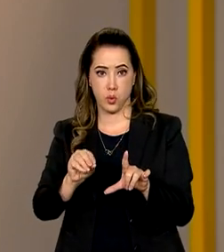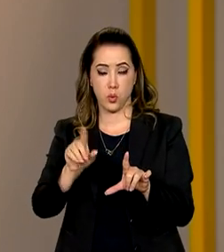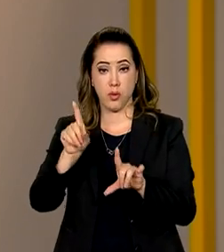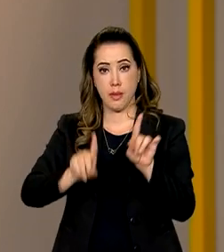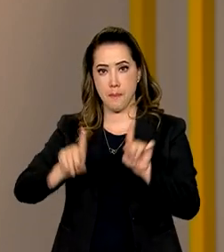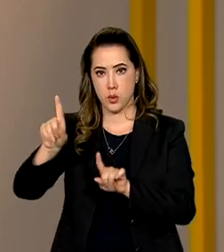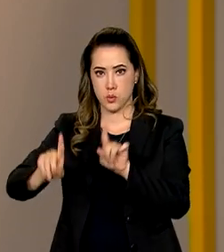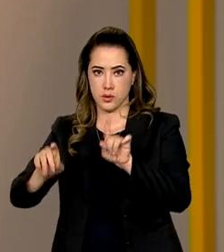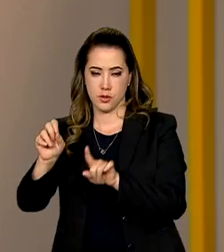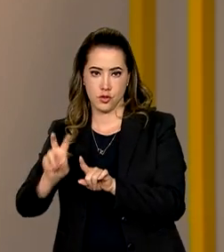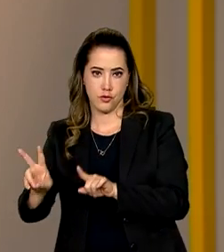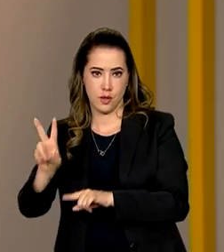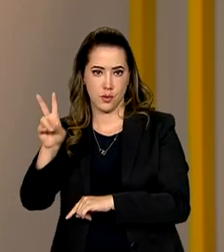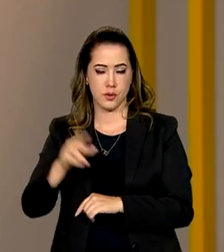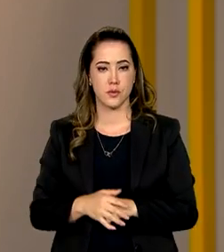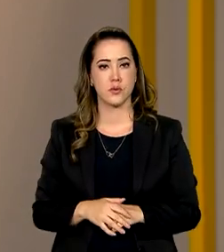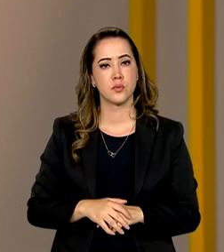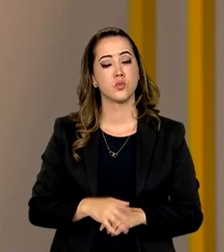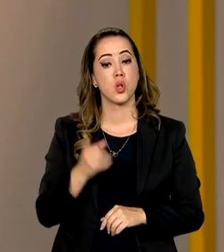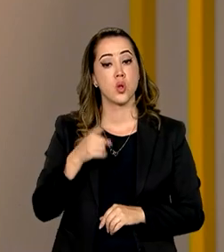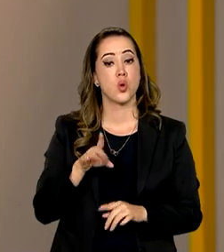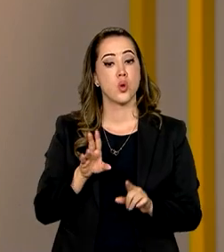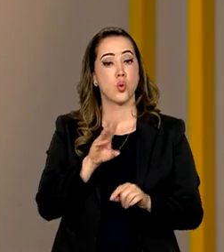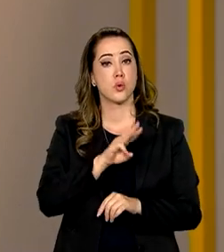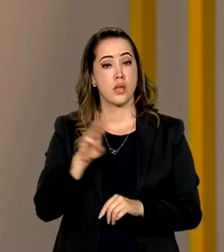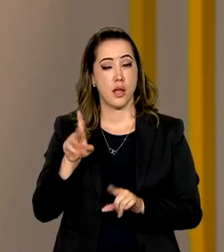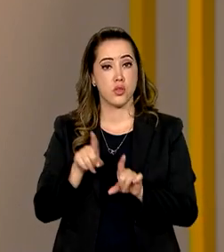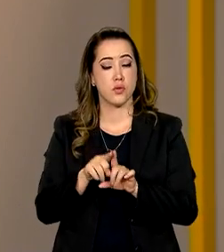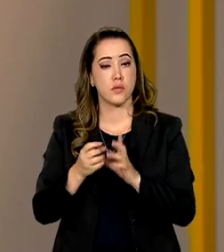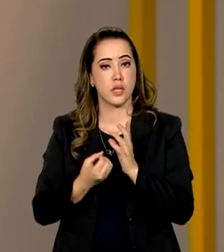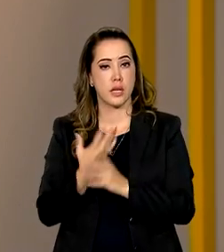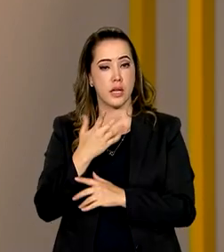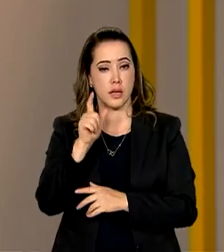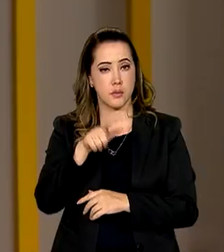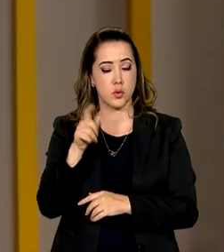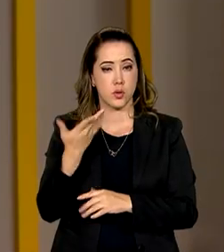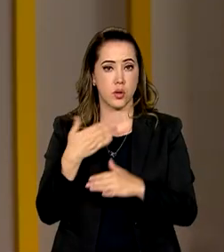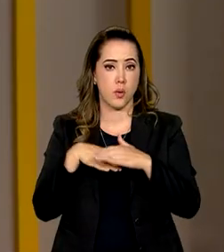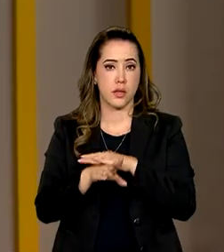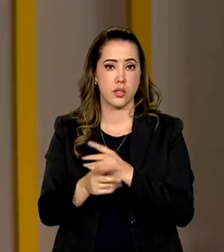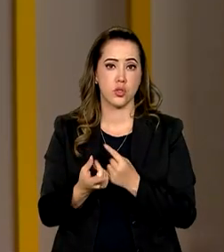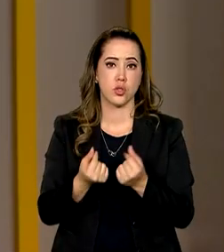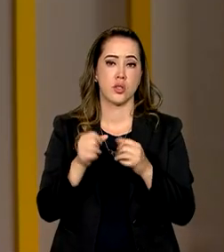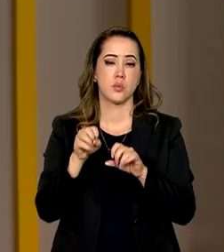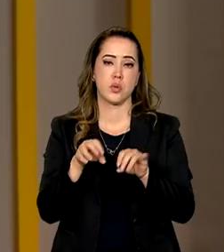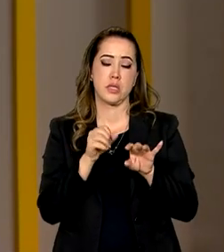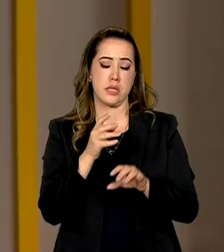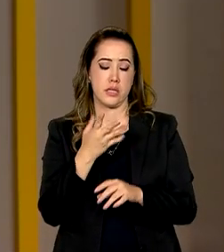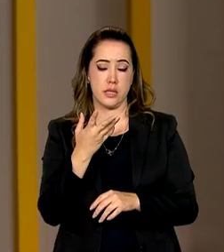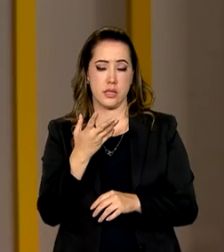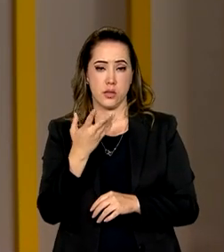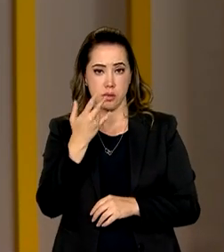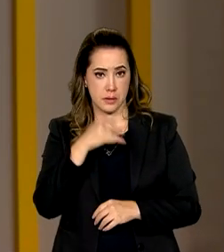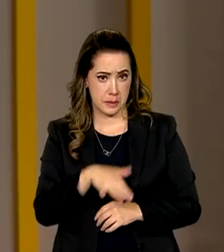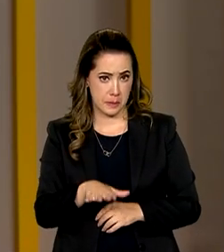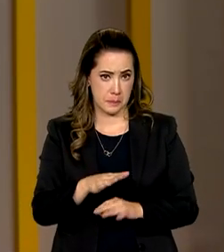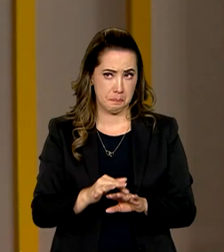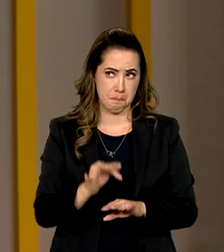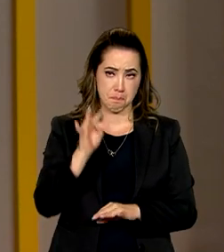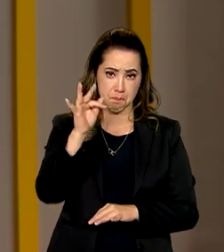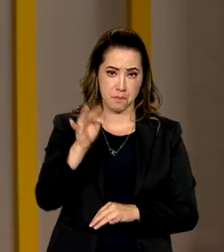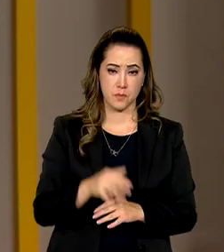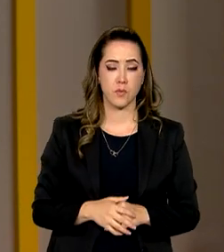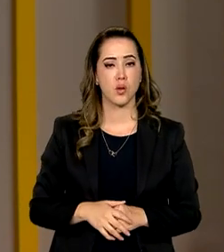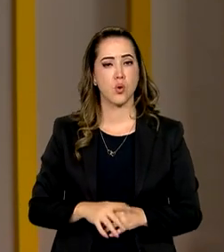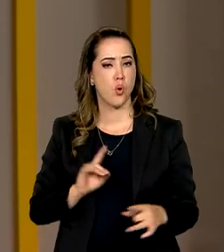foi desenvolvido para famílias que costumam guardar dinheiro para a educação dos filhos. A ideia é mostrar as vantagens de investir